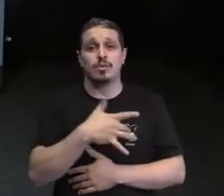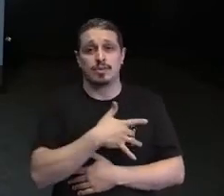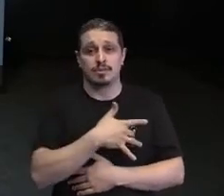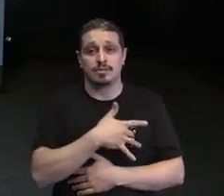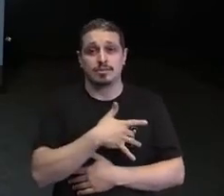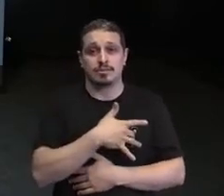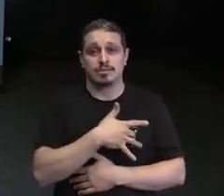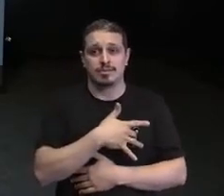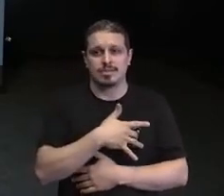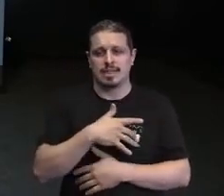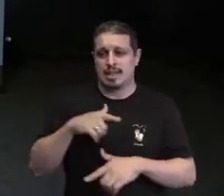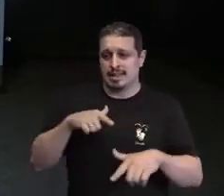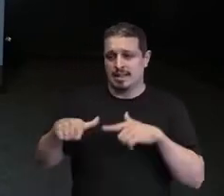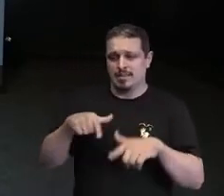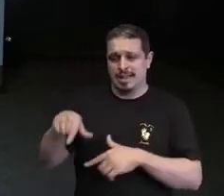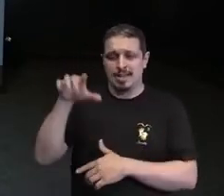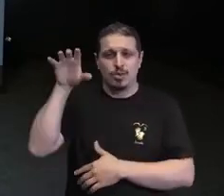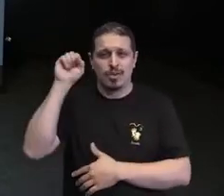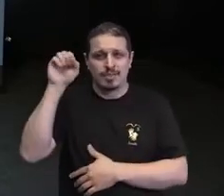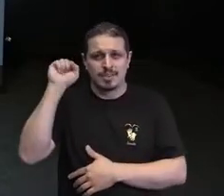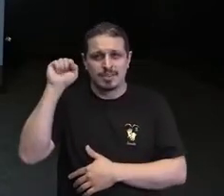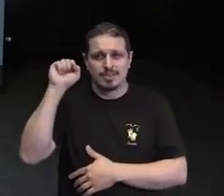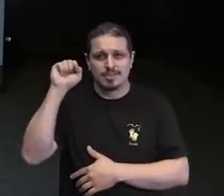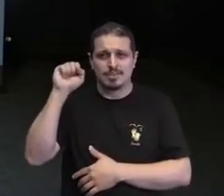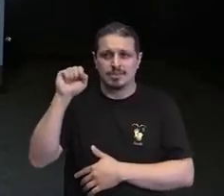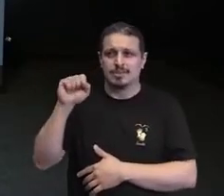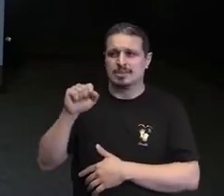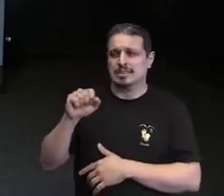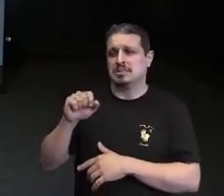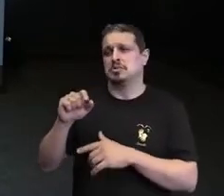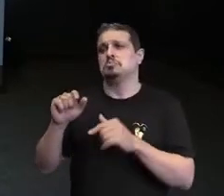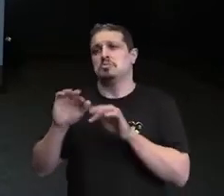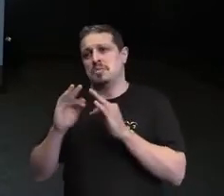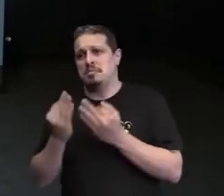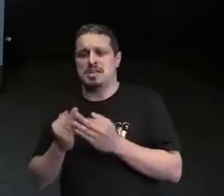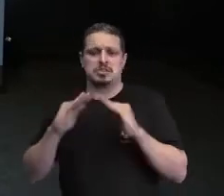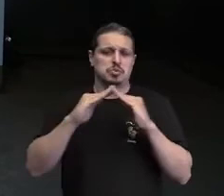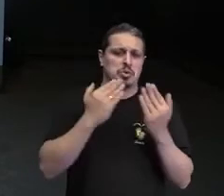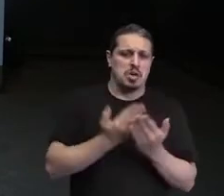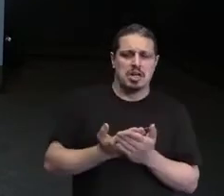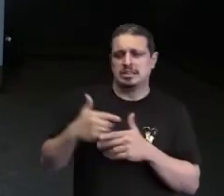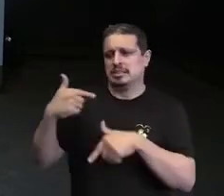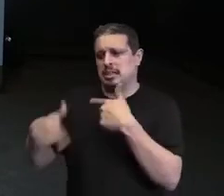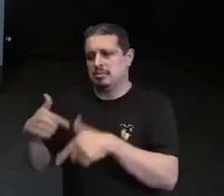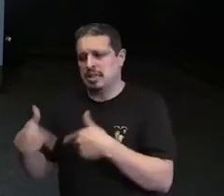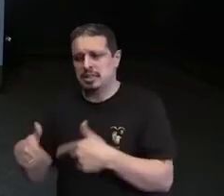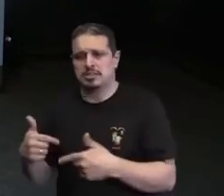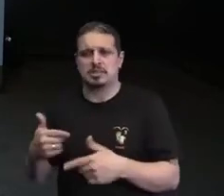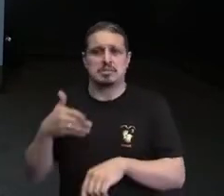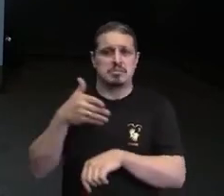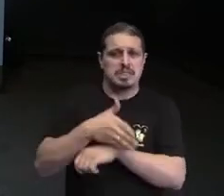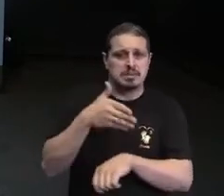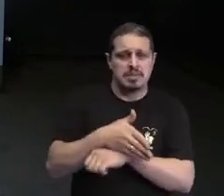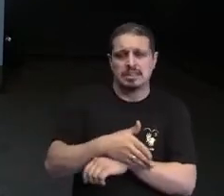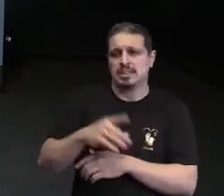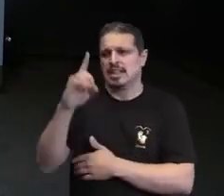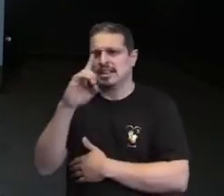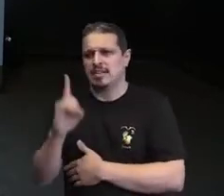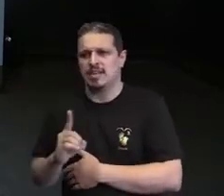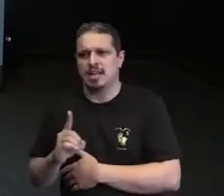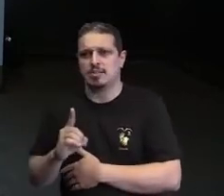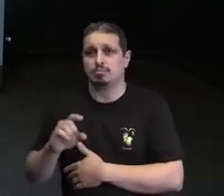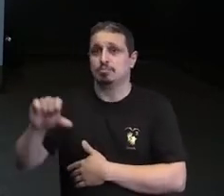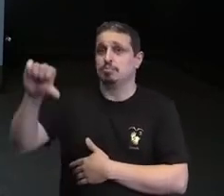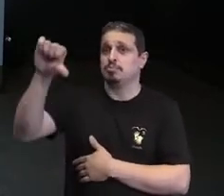ouvir da sua família, na sua escola, em todos os seus espaços de formação, que a pessoa com deficiência é pior, ela é